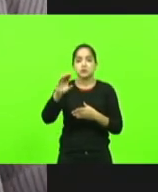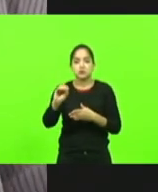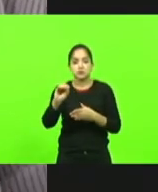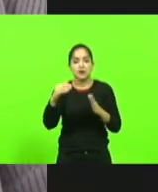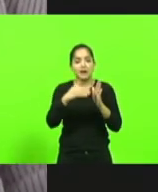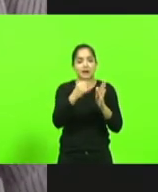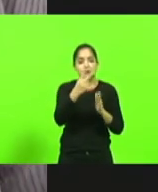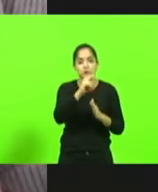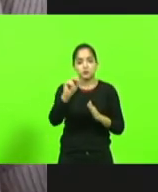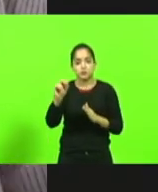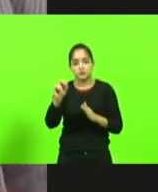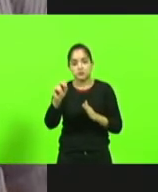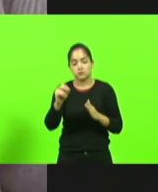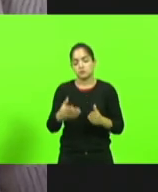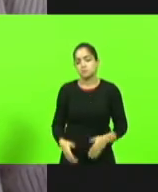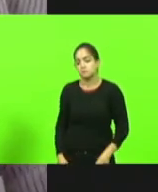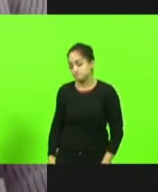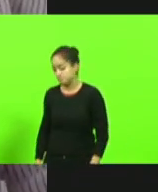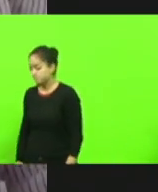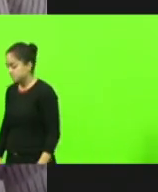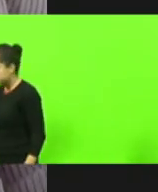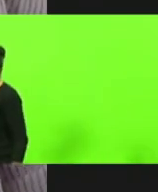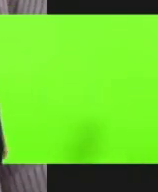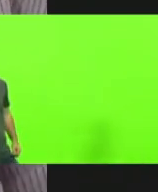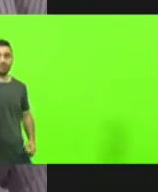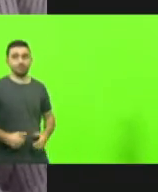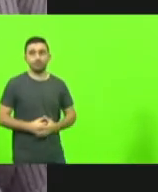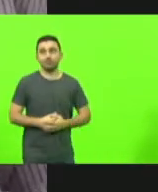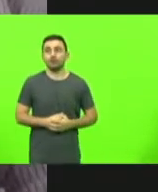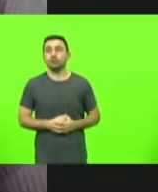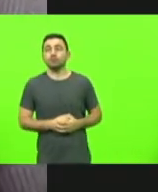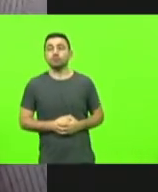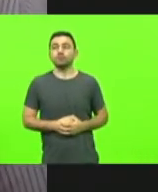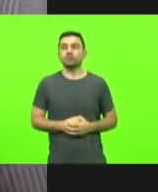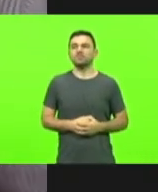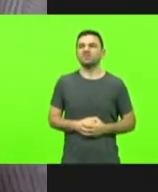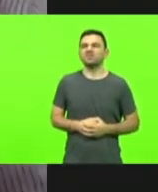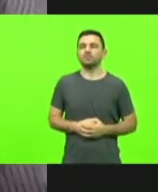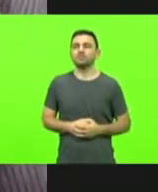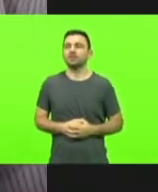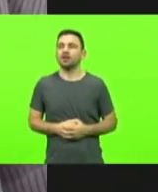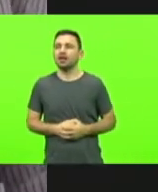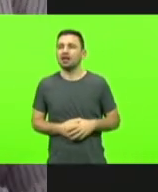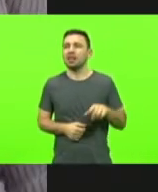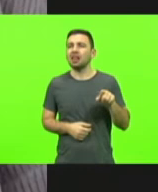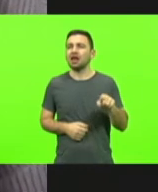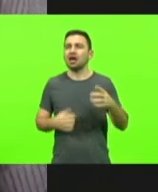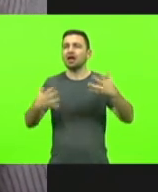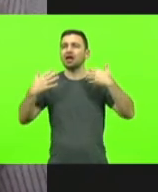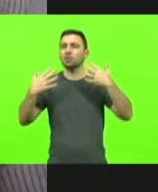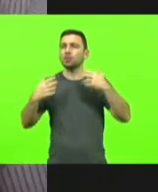200 sacas de milho, tendo um clima normal. Eram R$ 3.500.